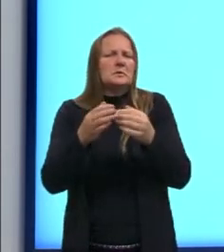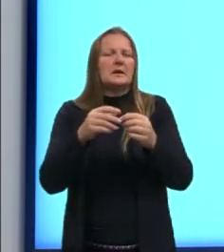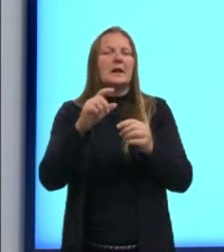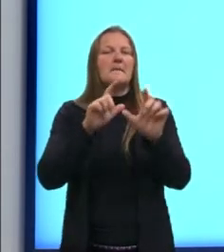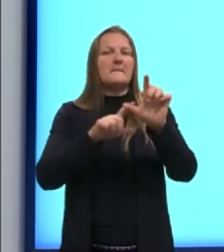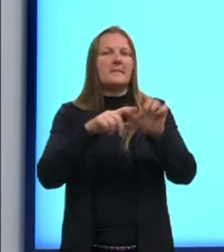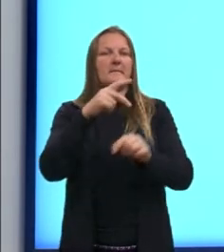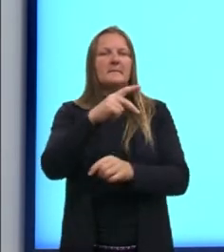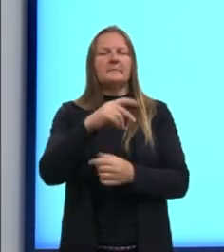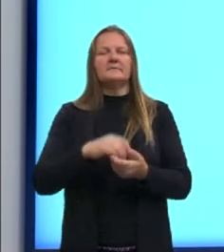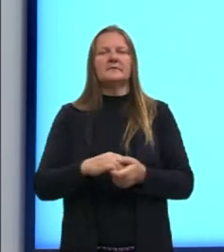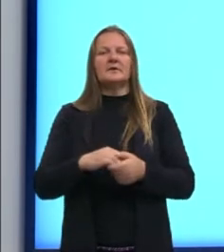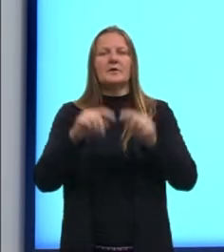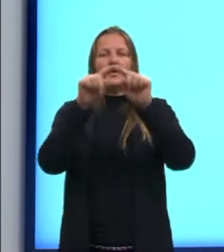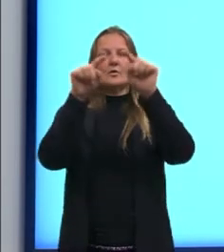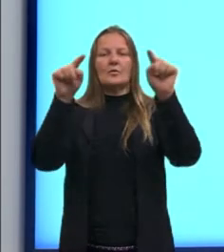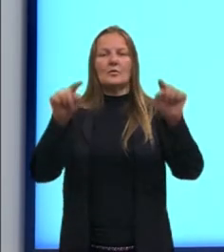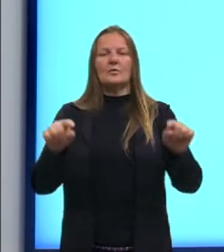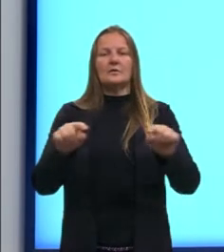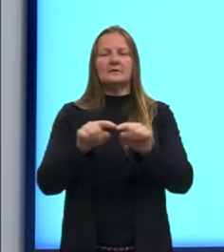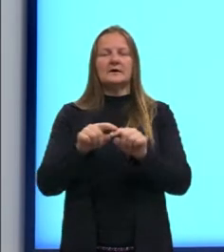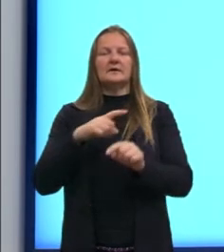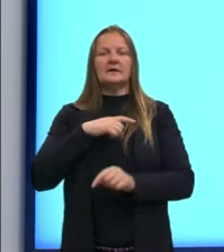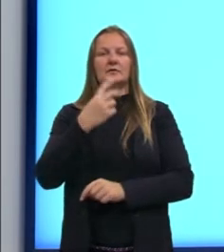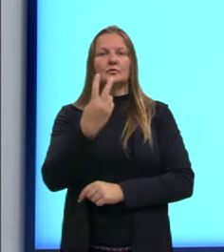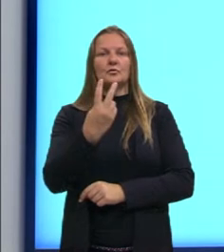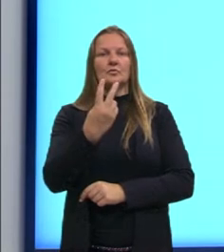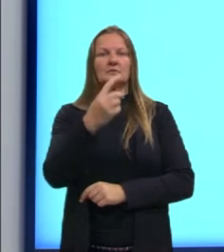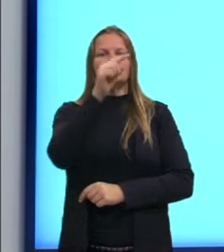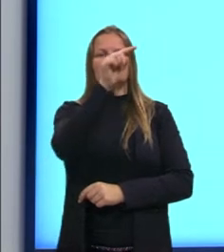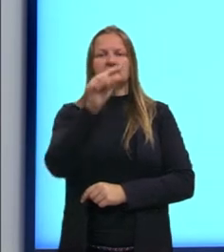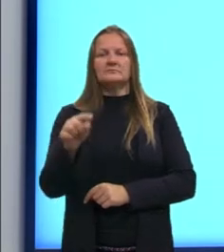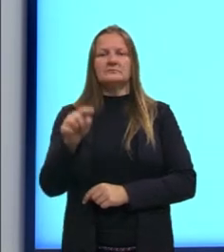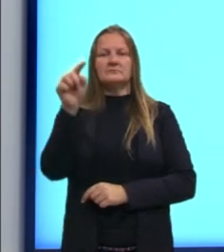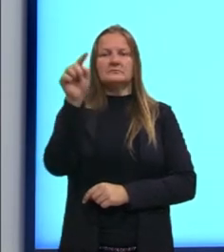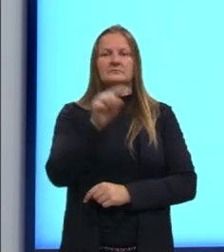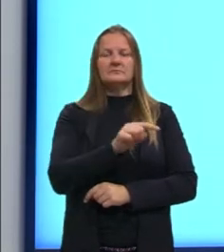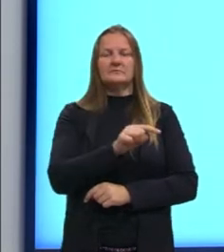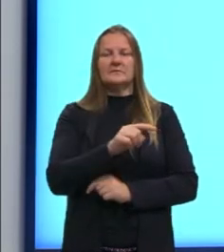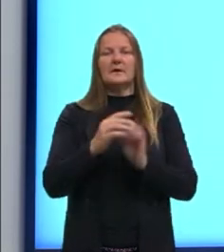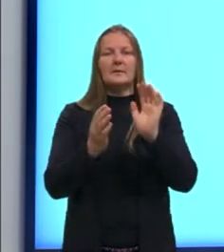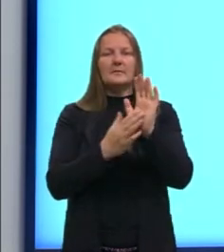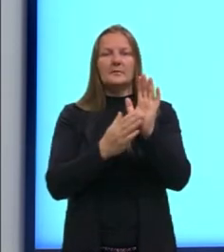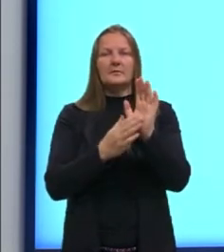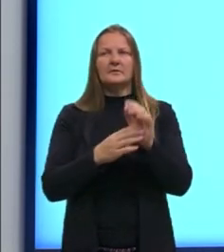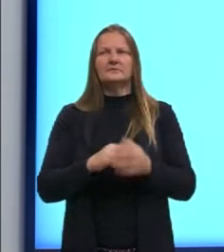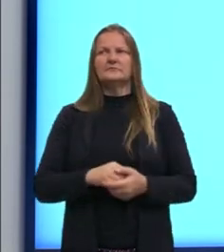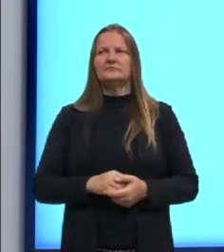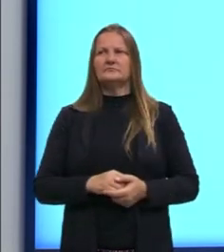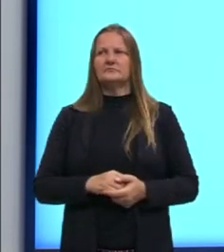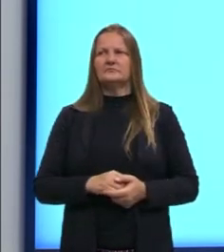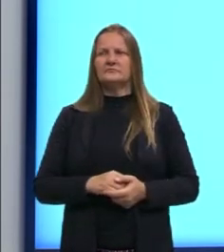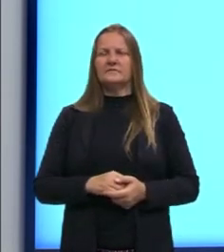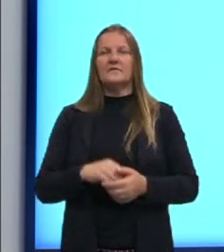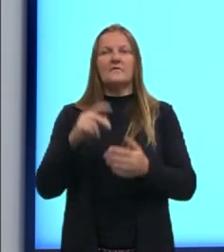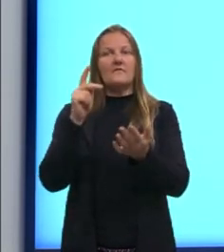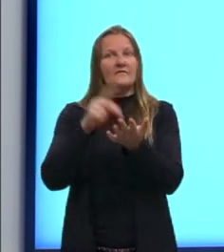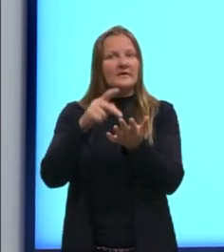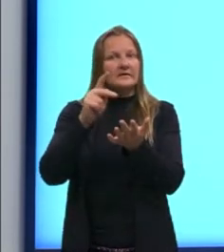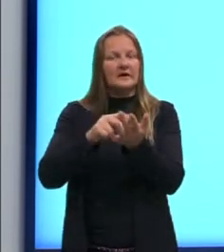Um quadrado tem duas diagonais. Bom, essa nossa proposição, a gente sabe que ela é uma proposição